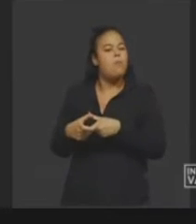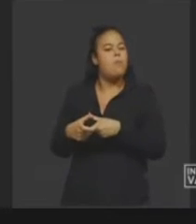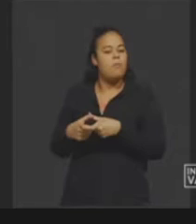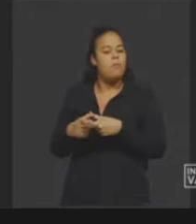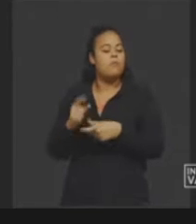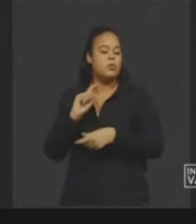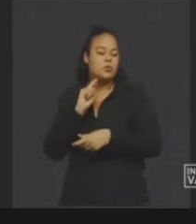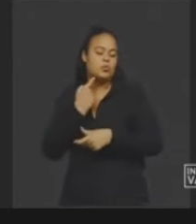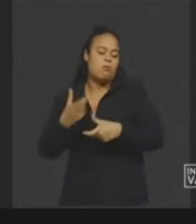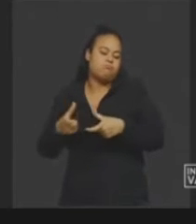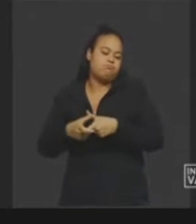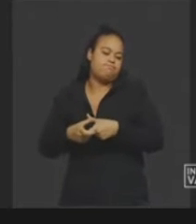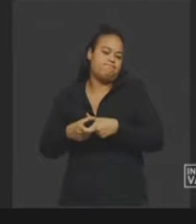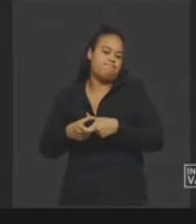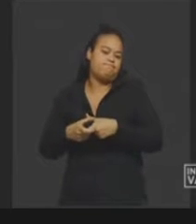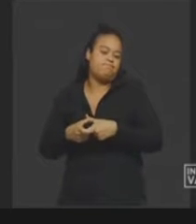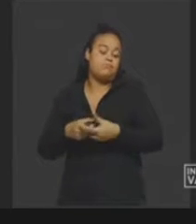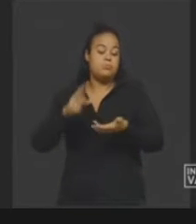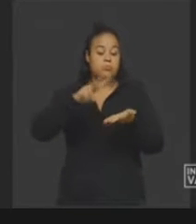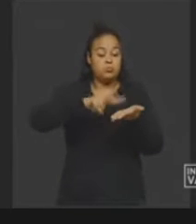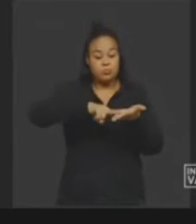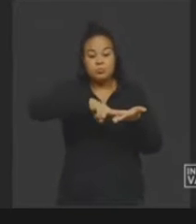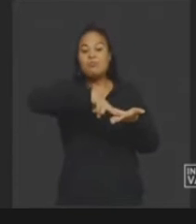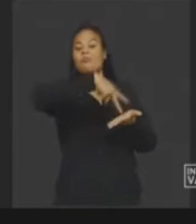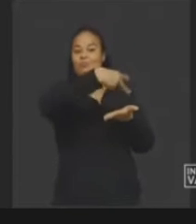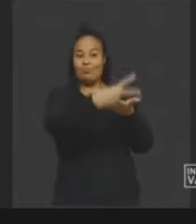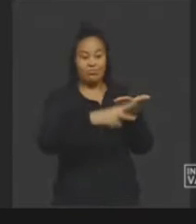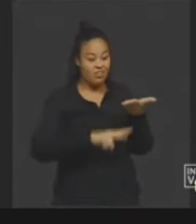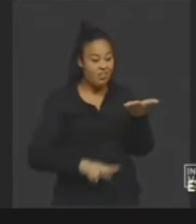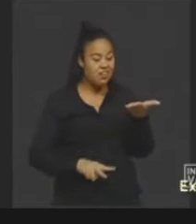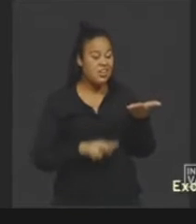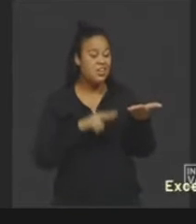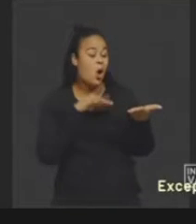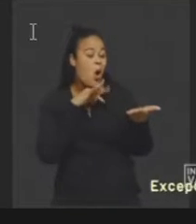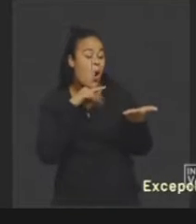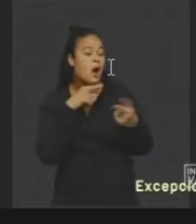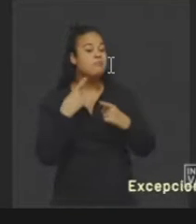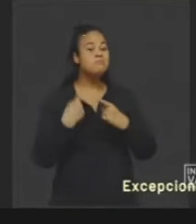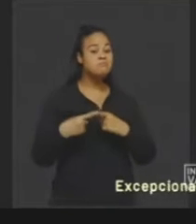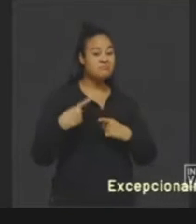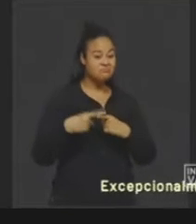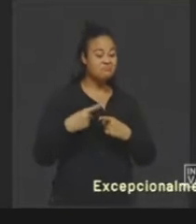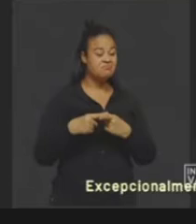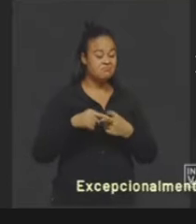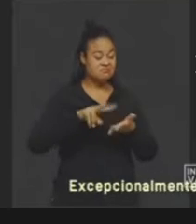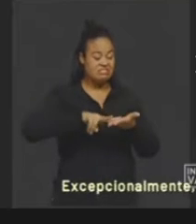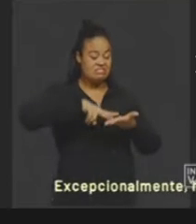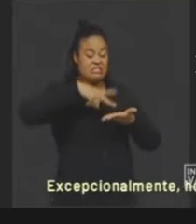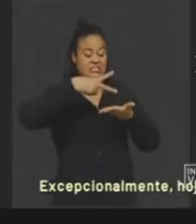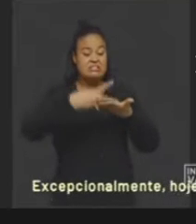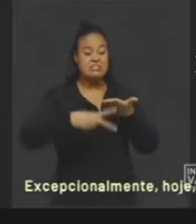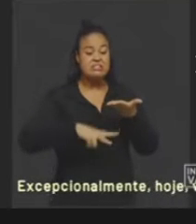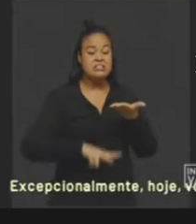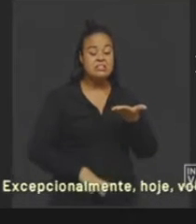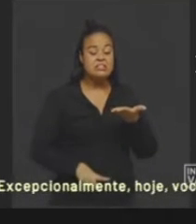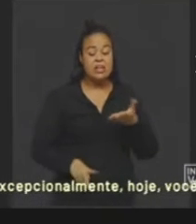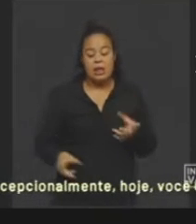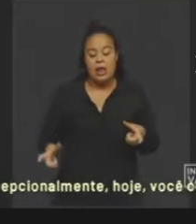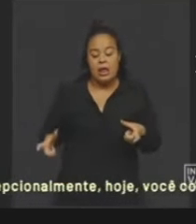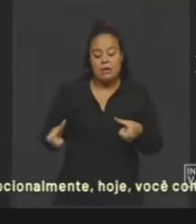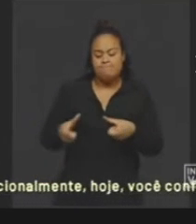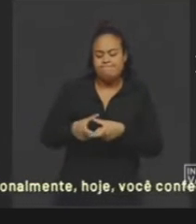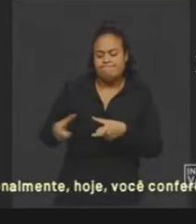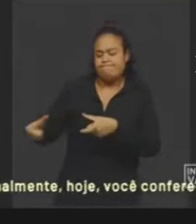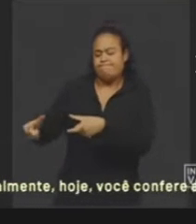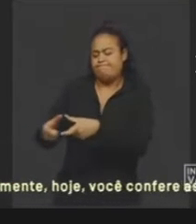Quais são as desvantagens? Também aqui nós temos uma dificuldade no armazenamento, mas não no